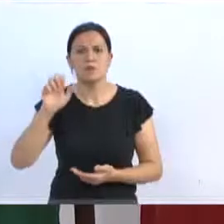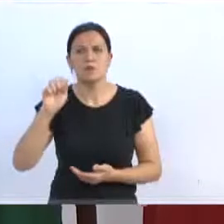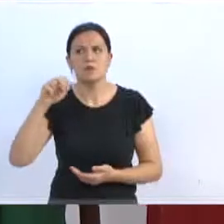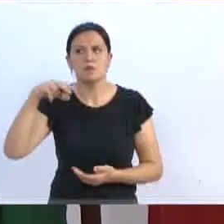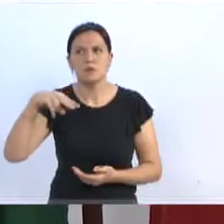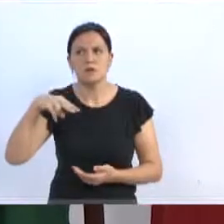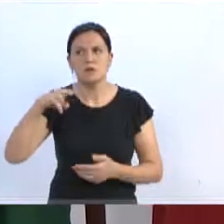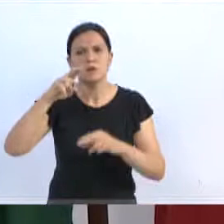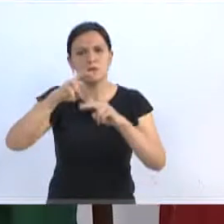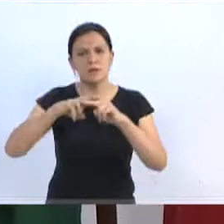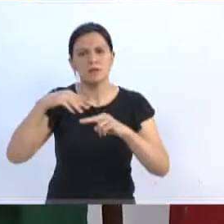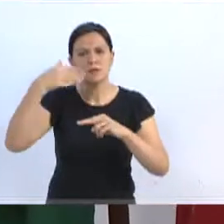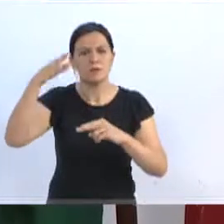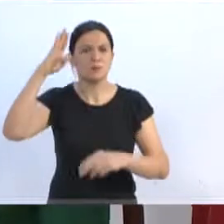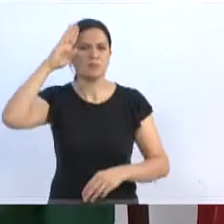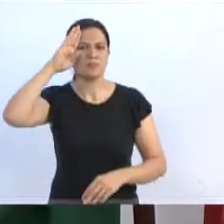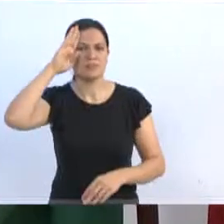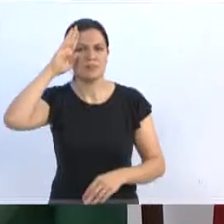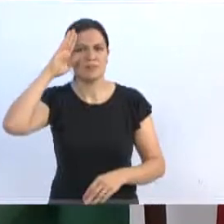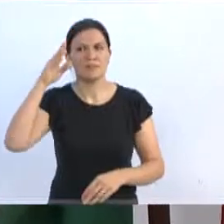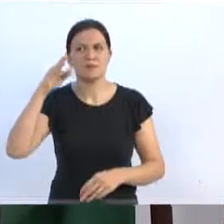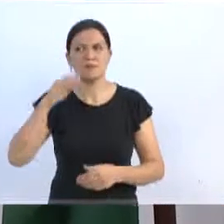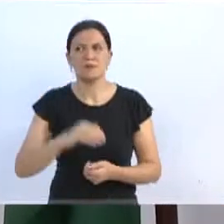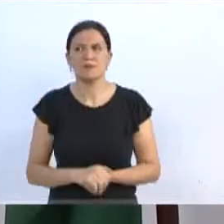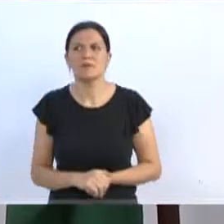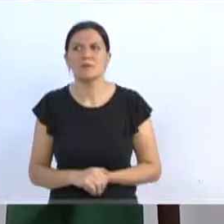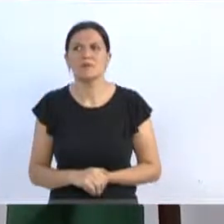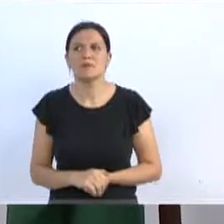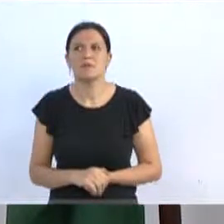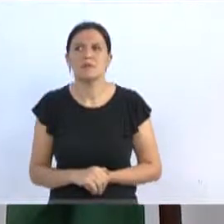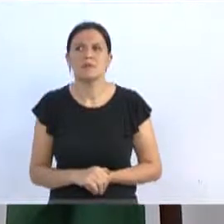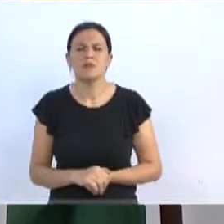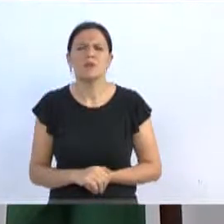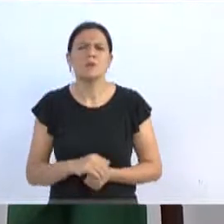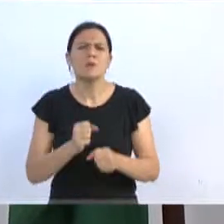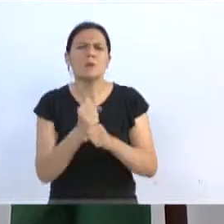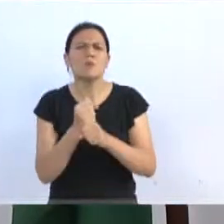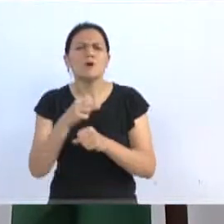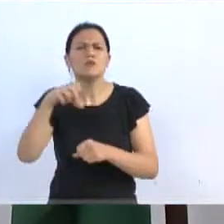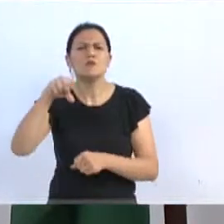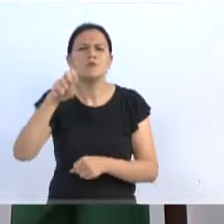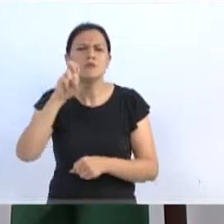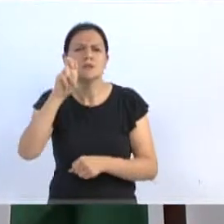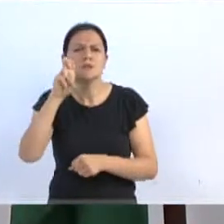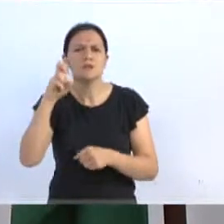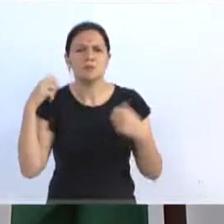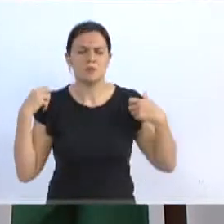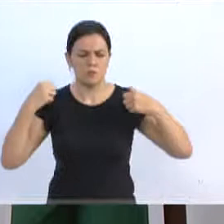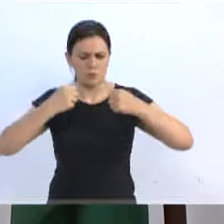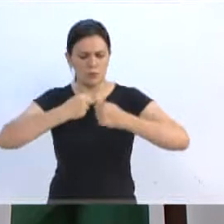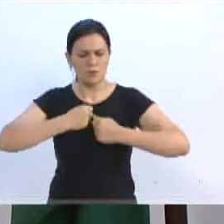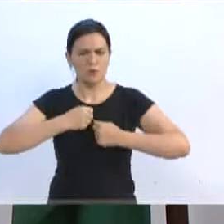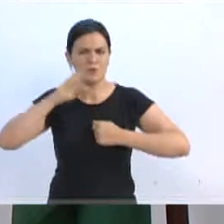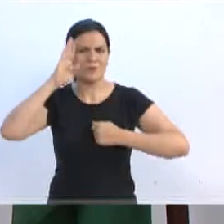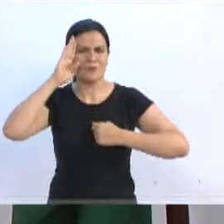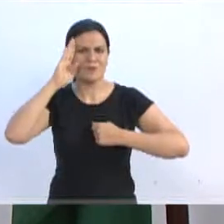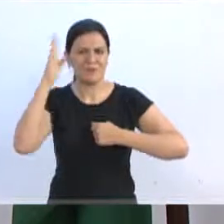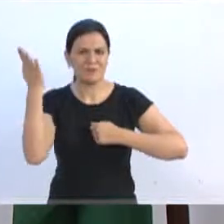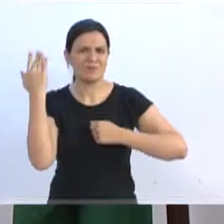que está lá atrás sentado, soldado Jean Ávila. Em 1995, ele recebeu esse agasalho nosso lá, quando ele foi soldado.